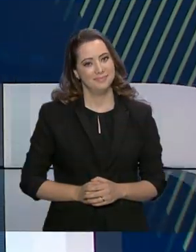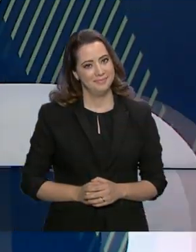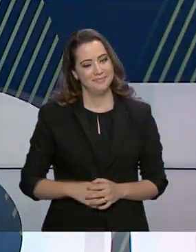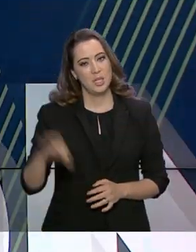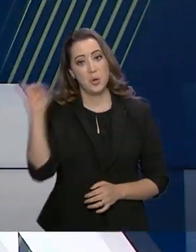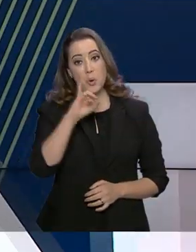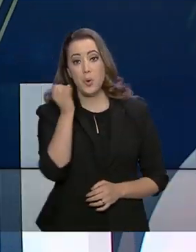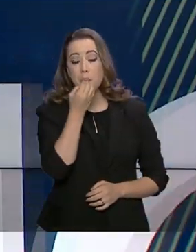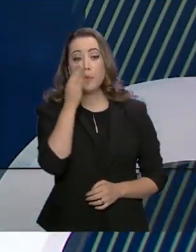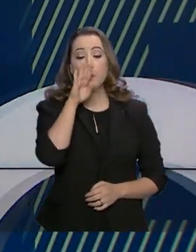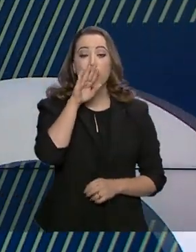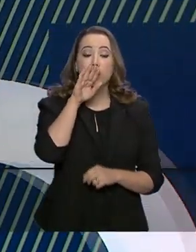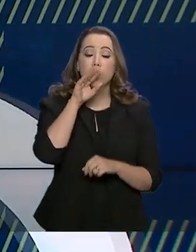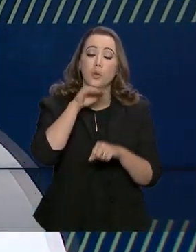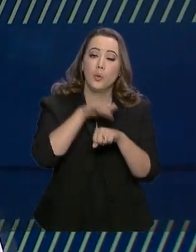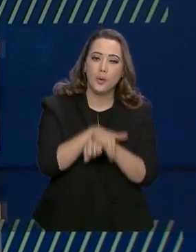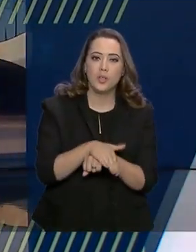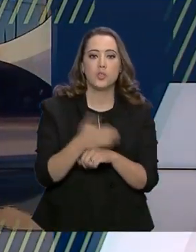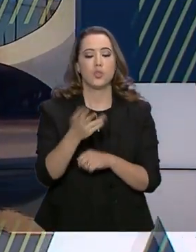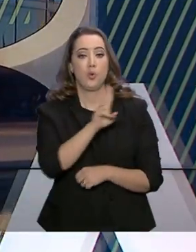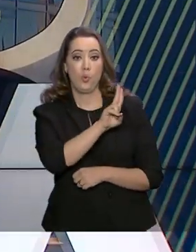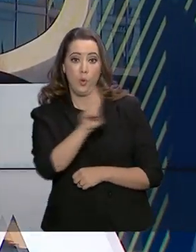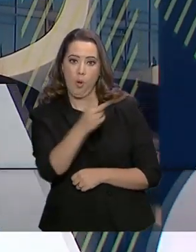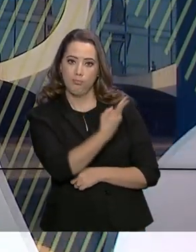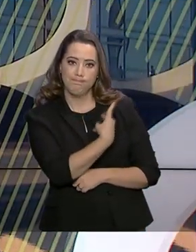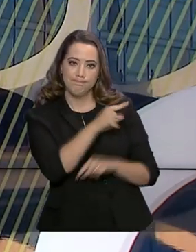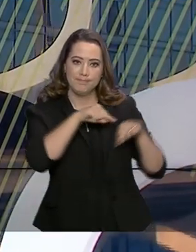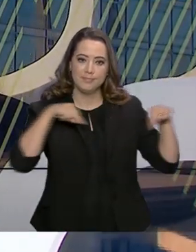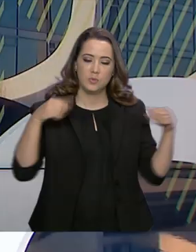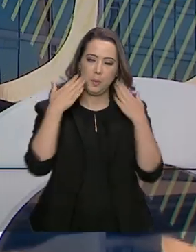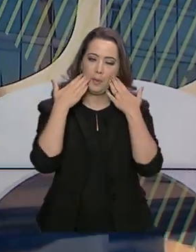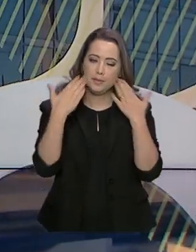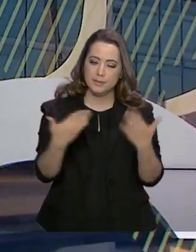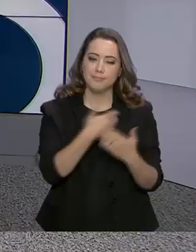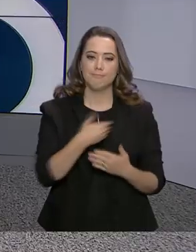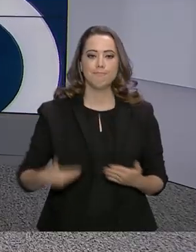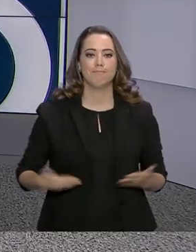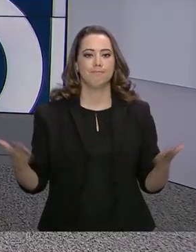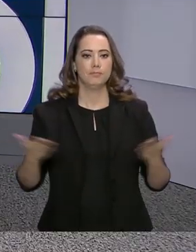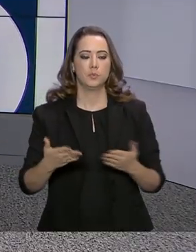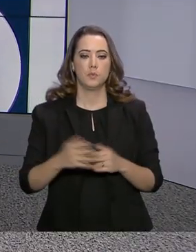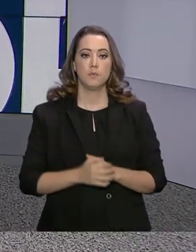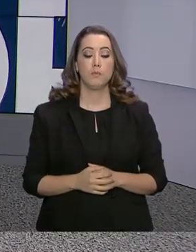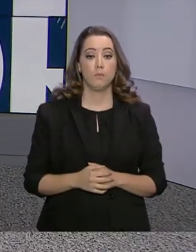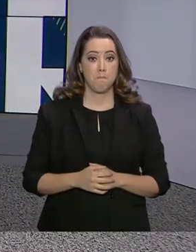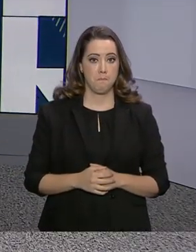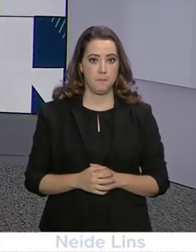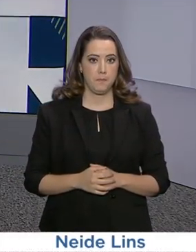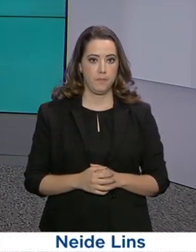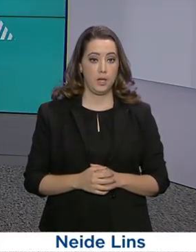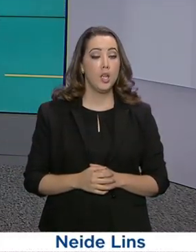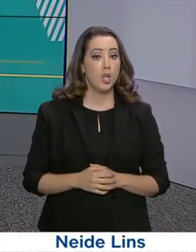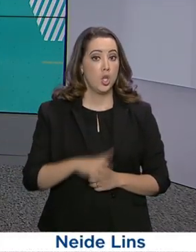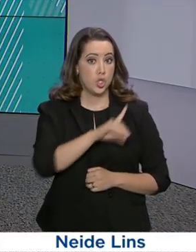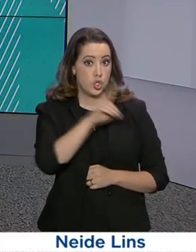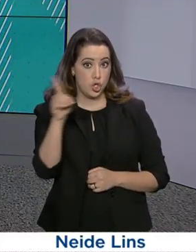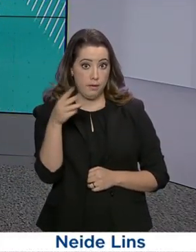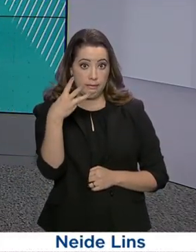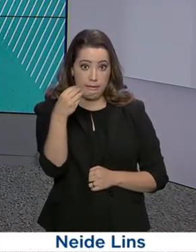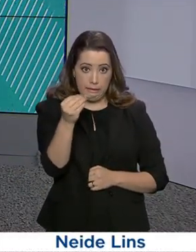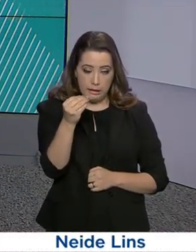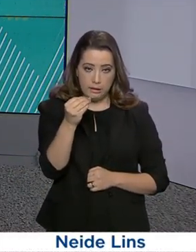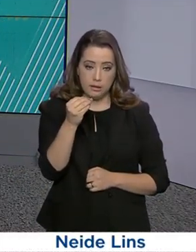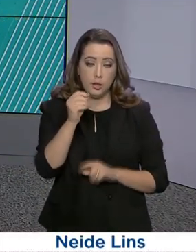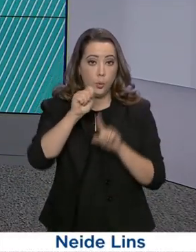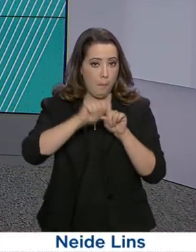Olá, boa noite, eu sou Roberto Camargo e estamos no ar com mais um Governo Agora. Desde o dia 30 de agosto, forças